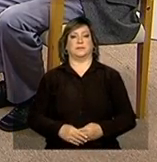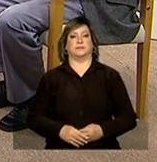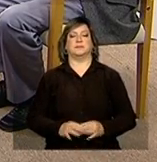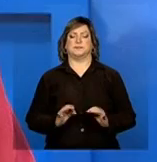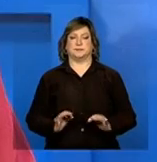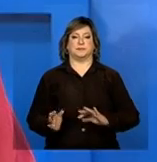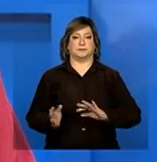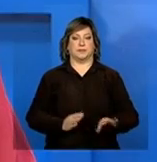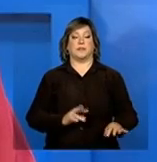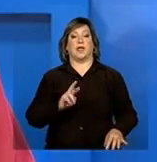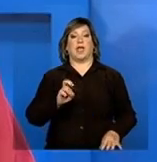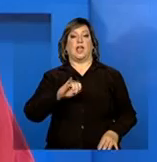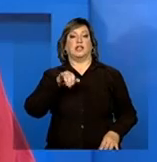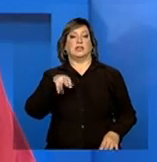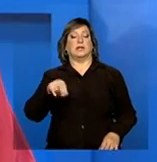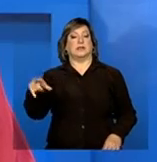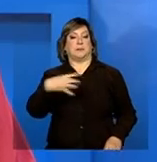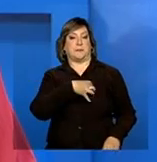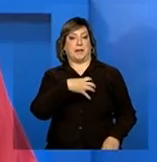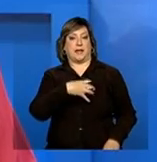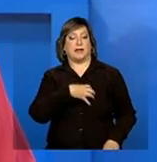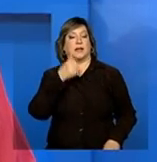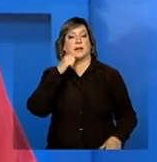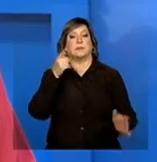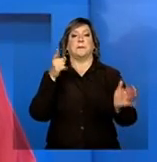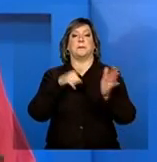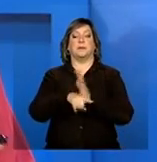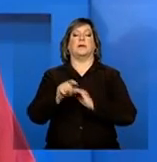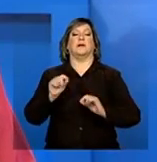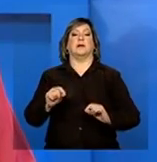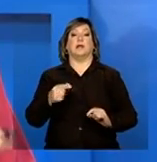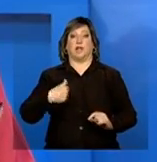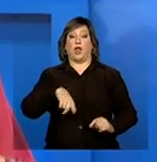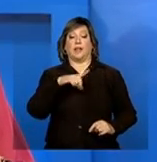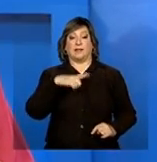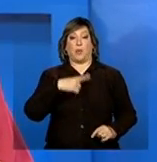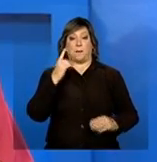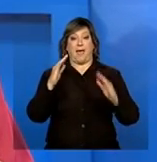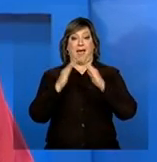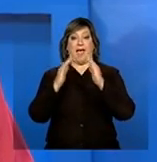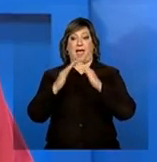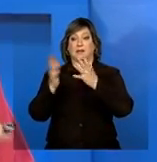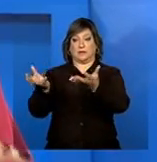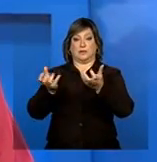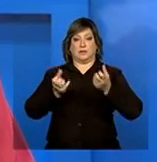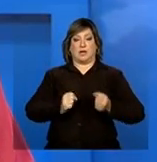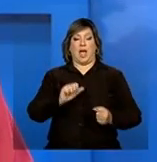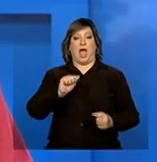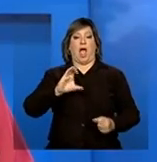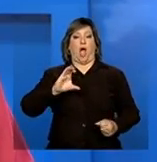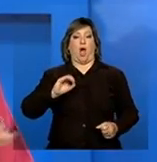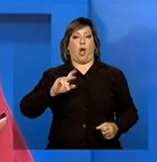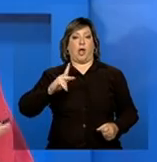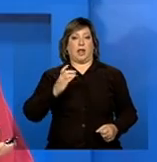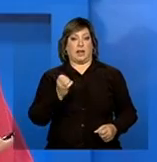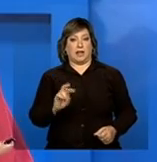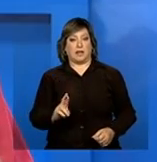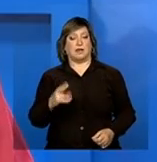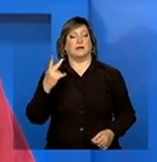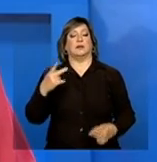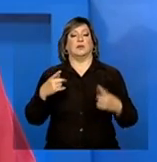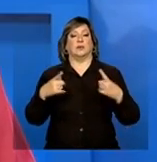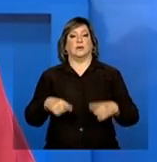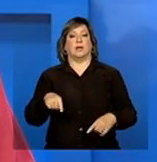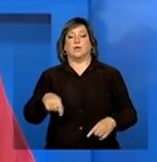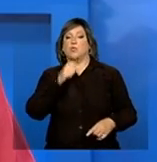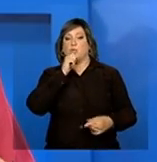Regiane da Silva, da Bahia, ela pergunta assim, temos uma casa de acolhimento não registrada, mantida pelo governo municipal.